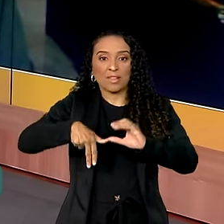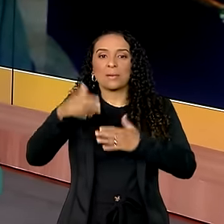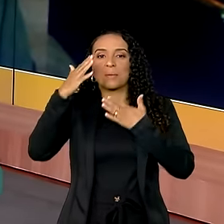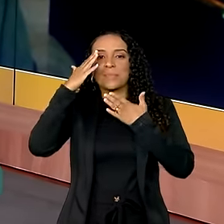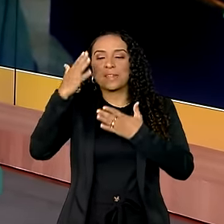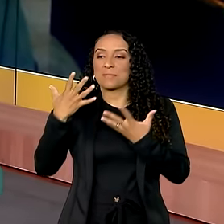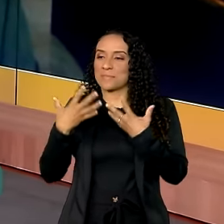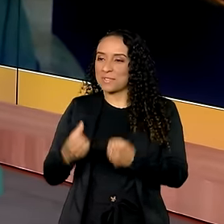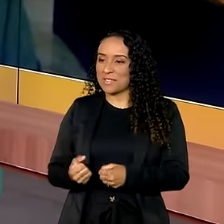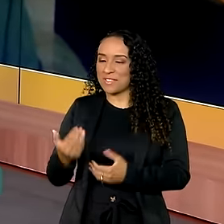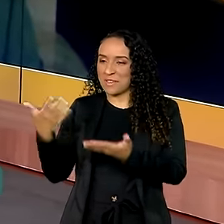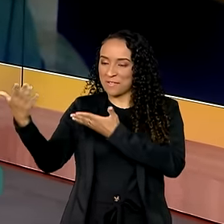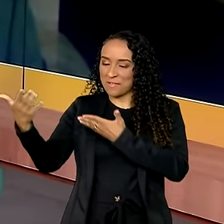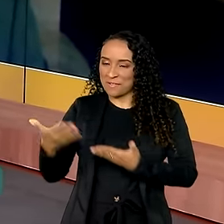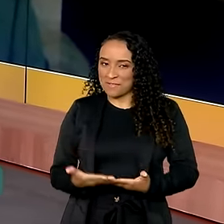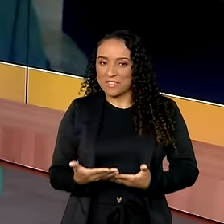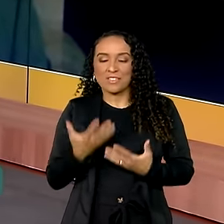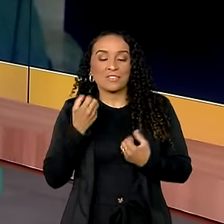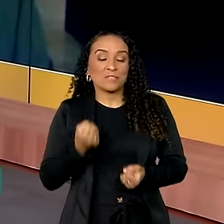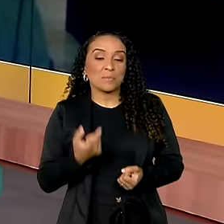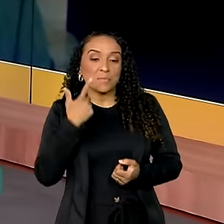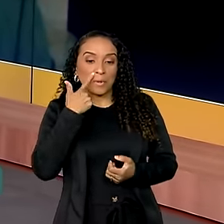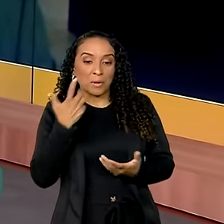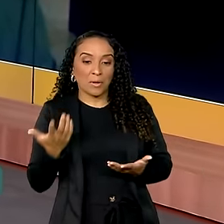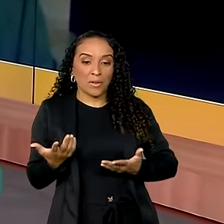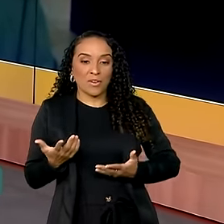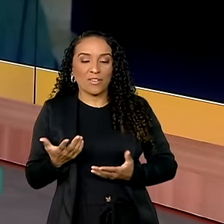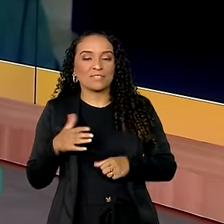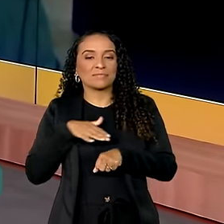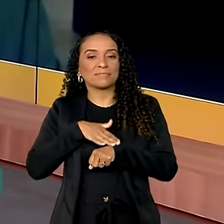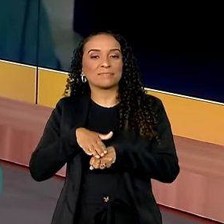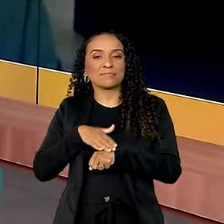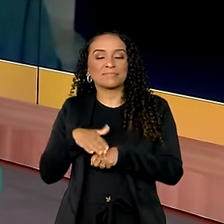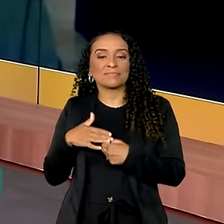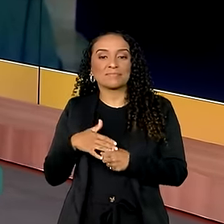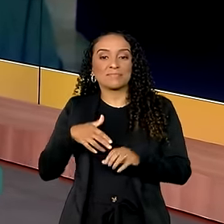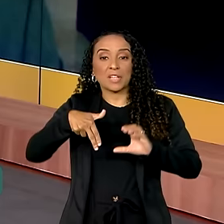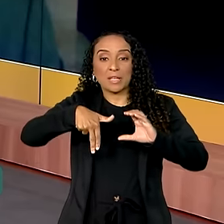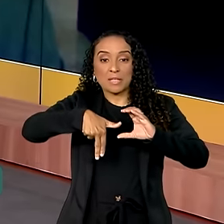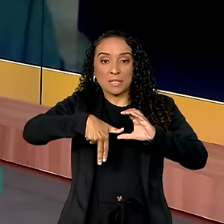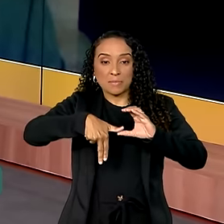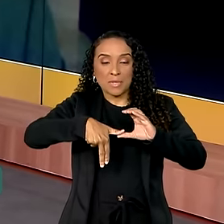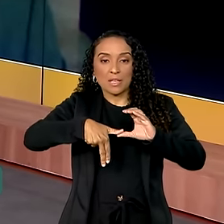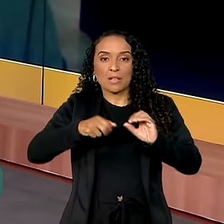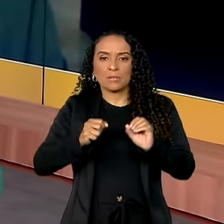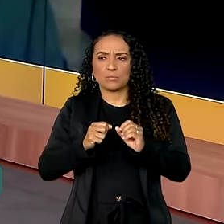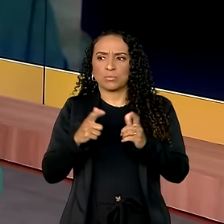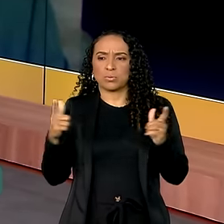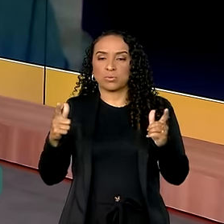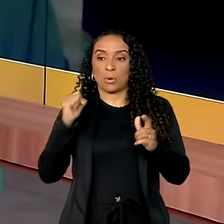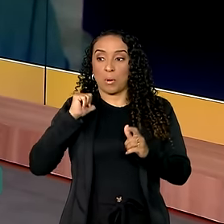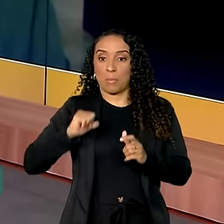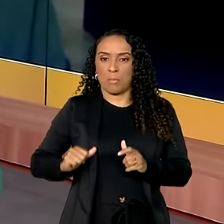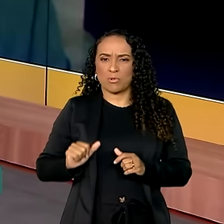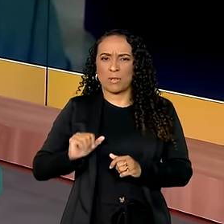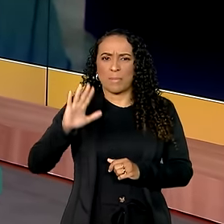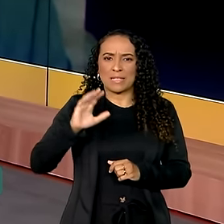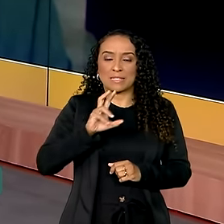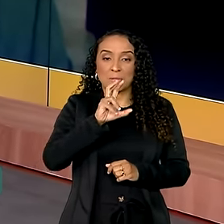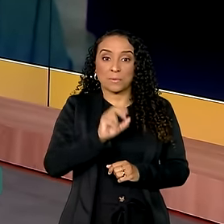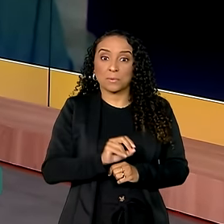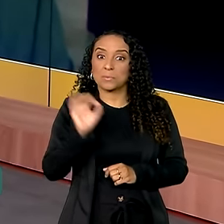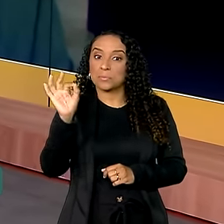Obrigada por aceitar o nosso convite. Vamos aqui, na nossa conversa, CNPq, que aumentou o número de bolsas em mais de